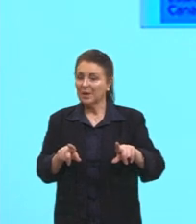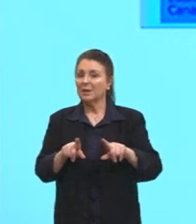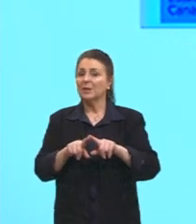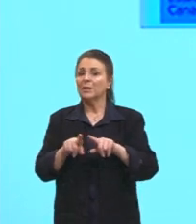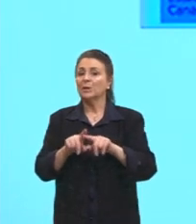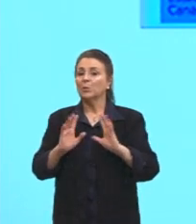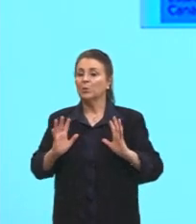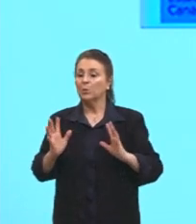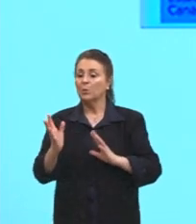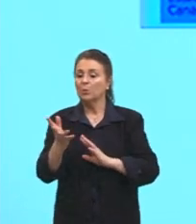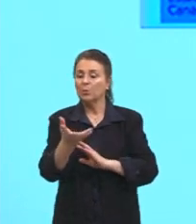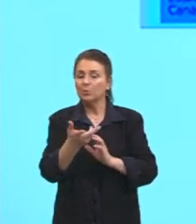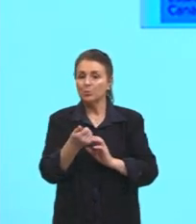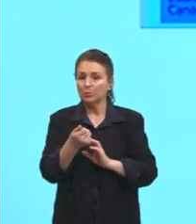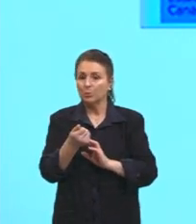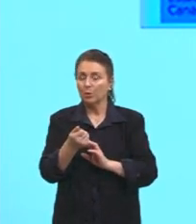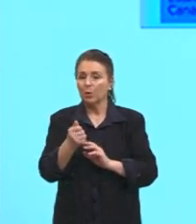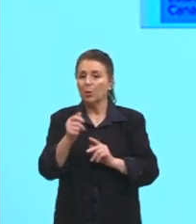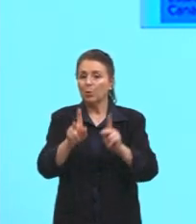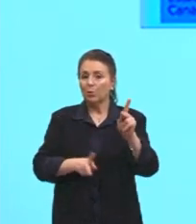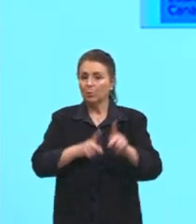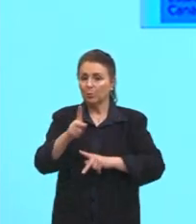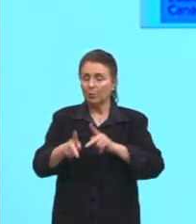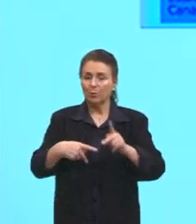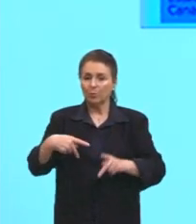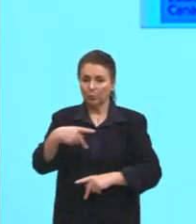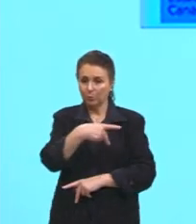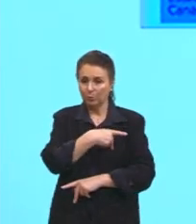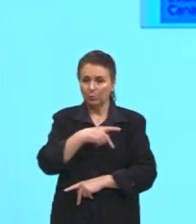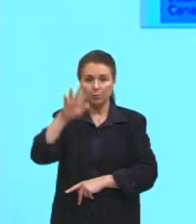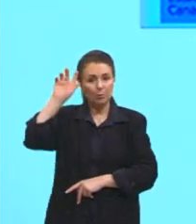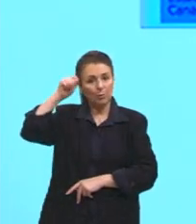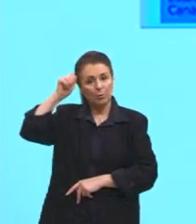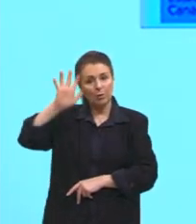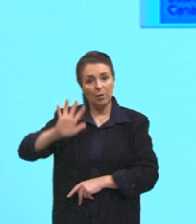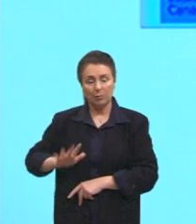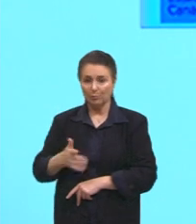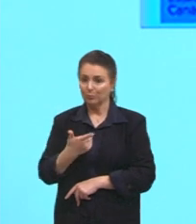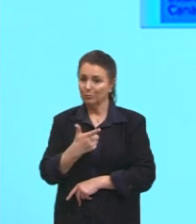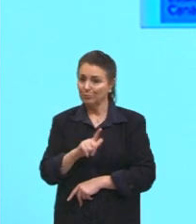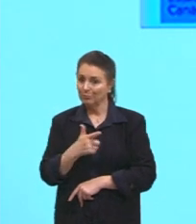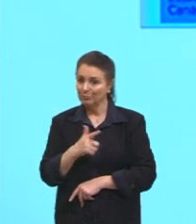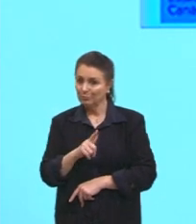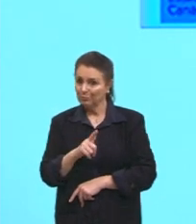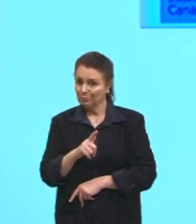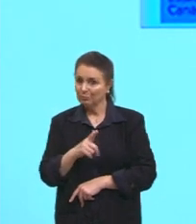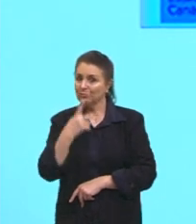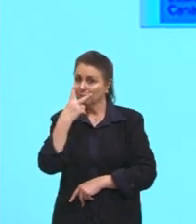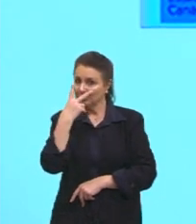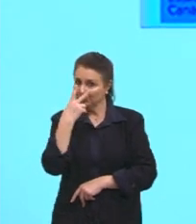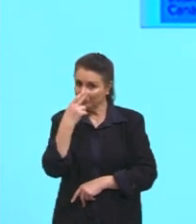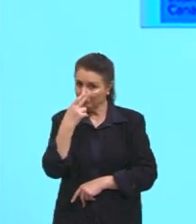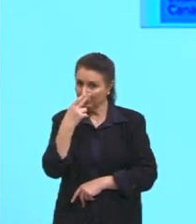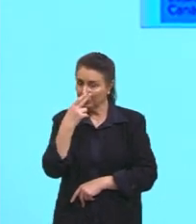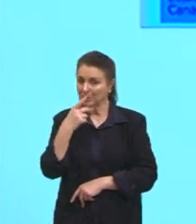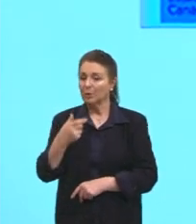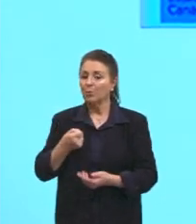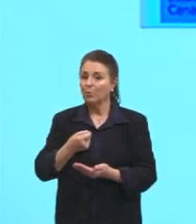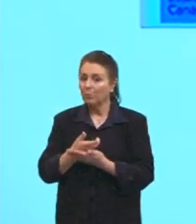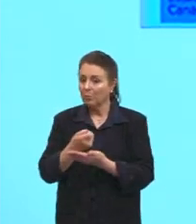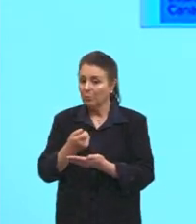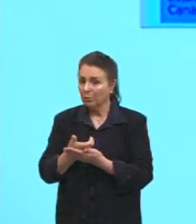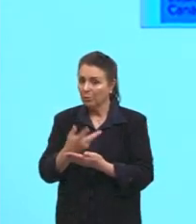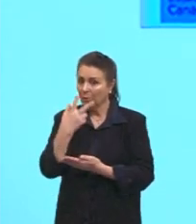né, o povo africano, né, as pessoas que moram lá não tem tanta, não consomem tanto como se fosse